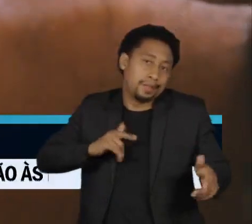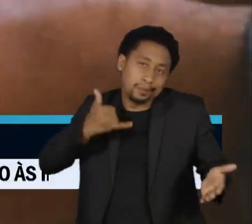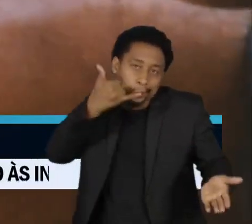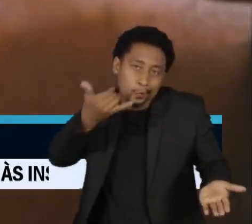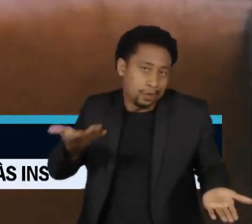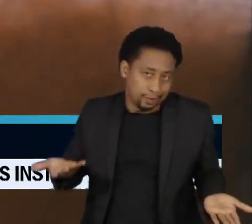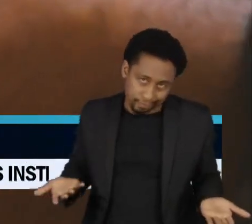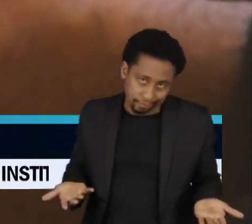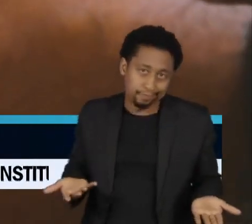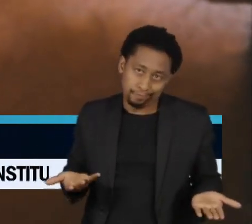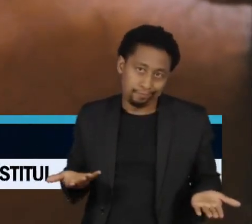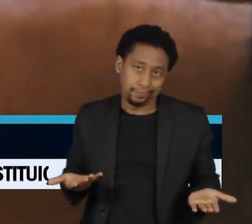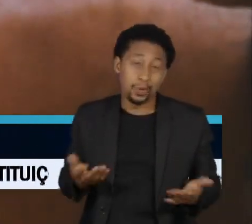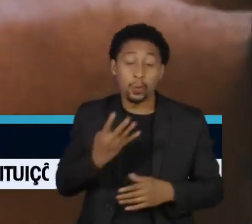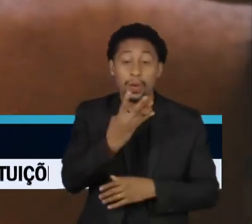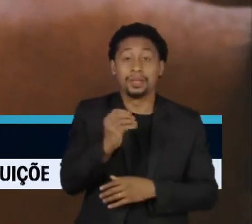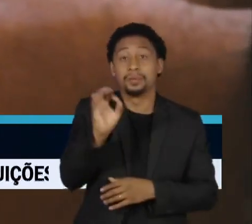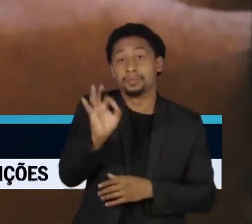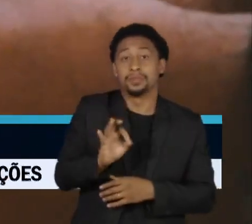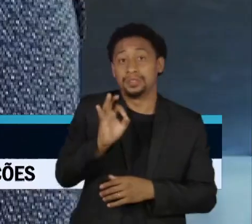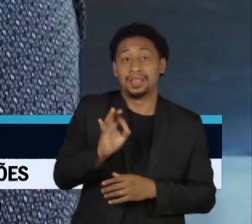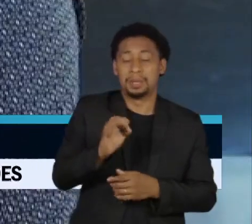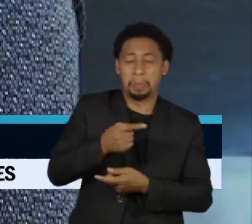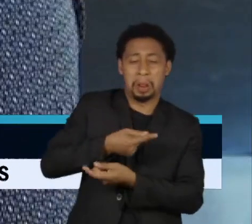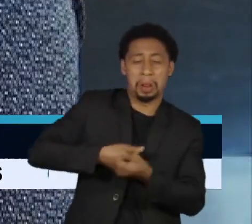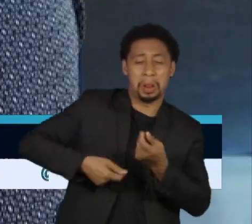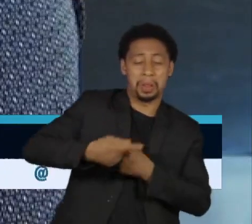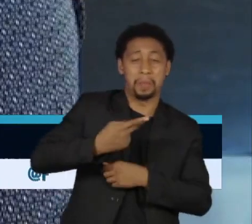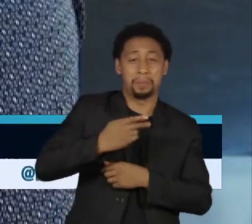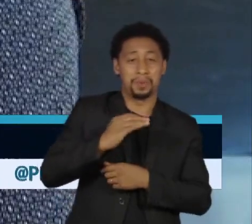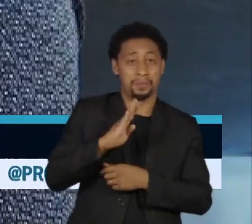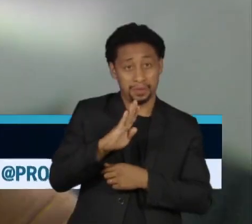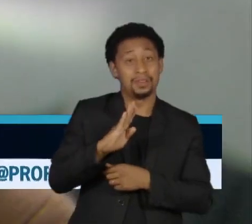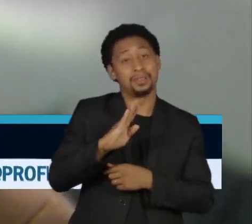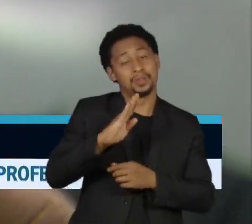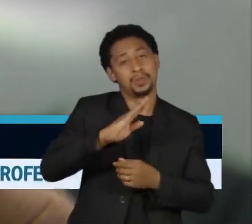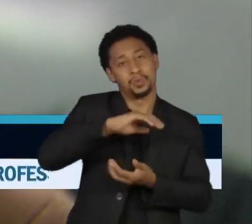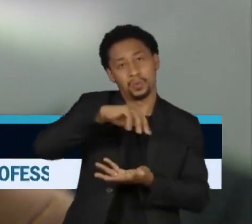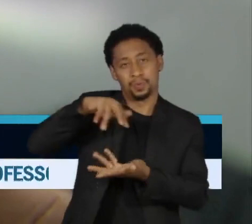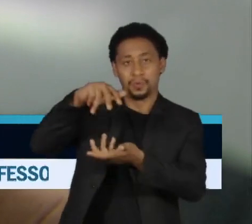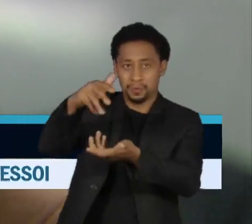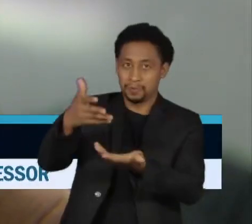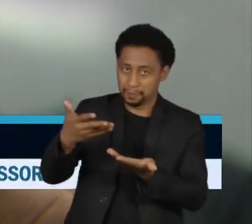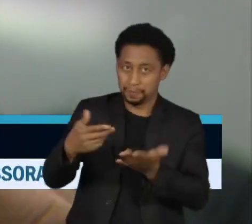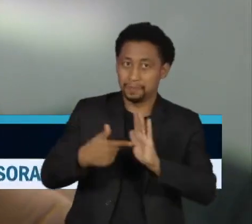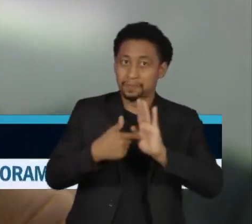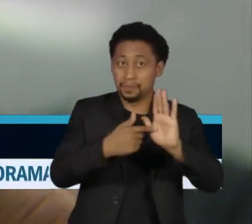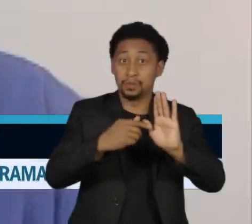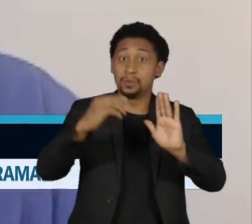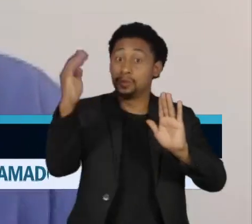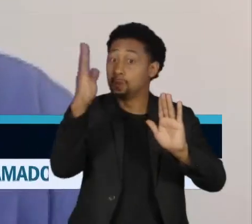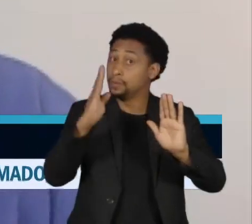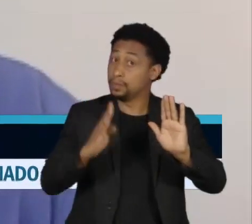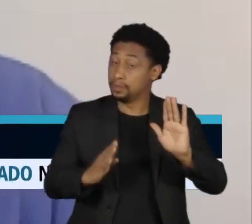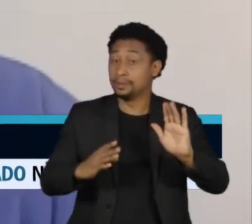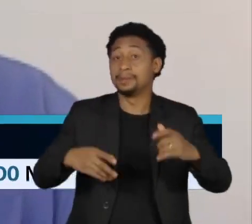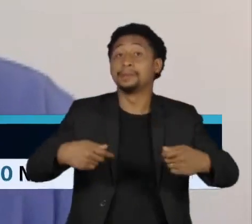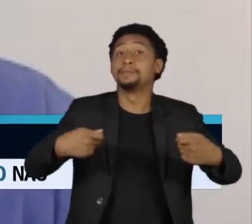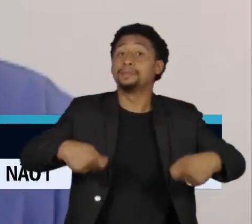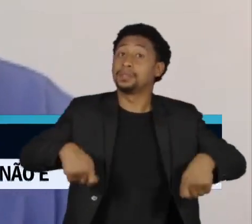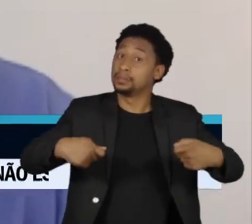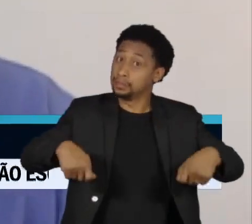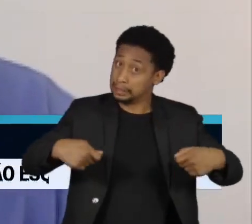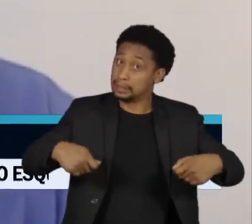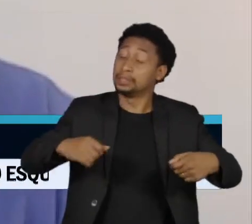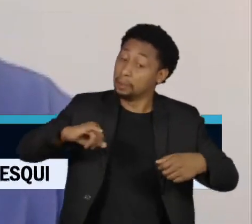indústria afeta 40% do PIB mundial. Ou seja, o Brasil precisa afetar esses